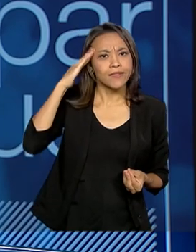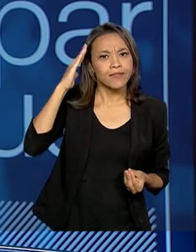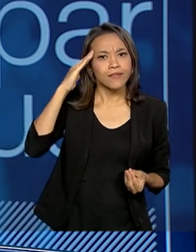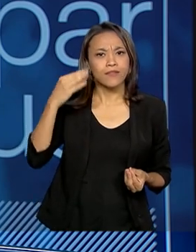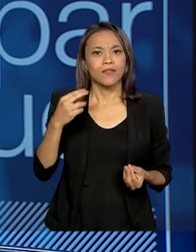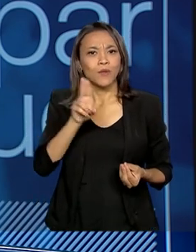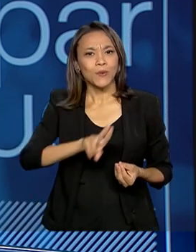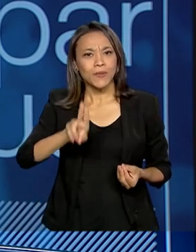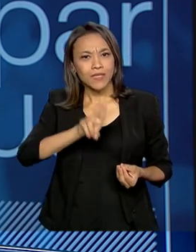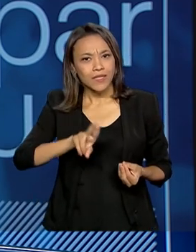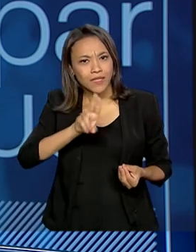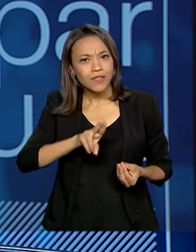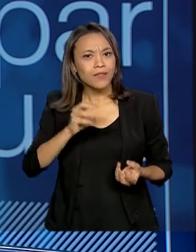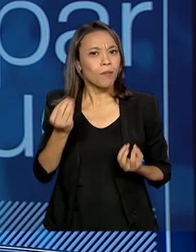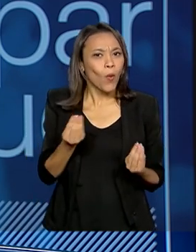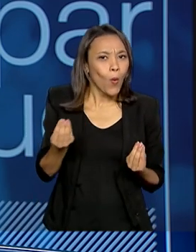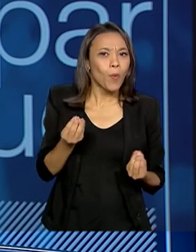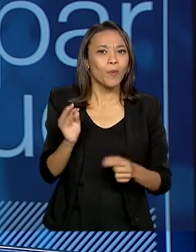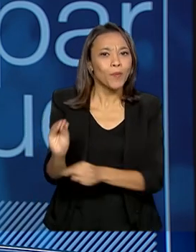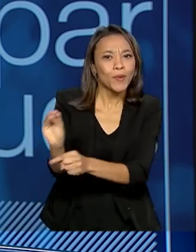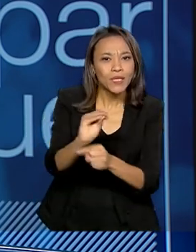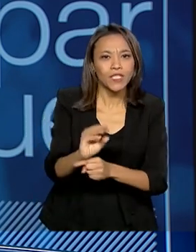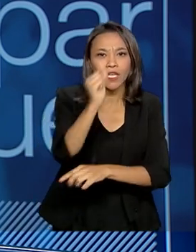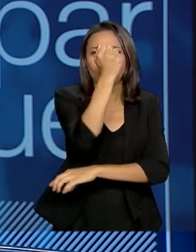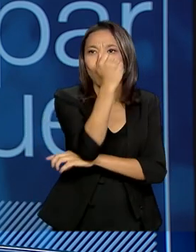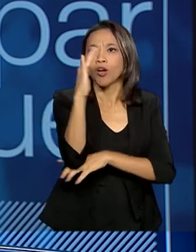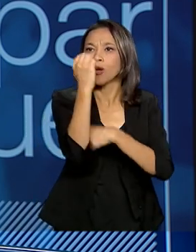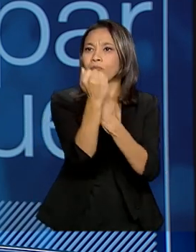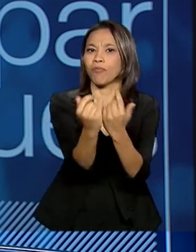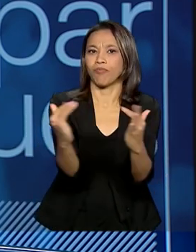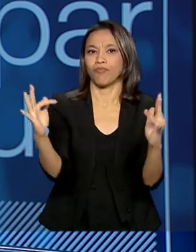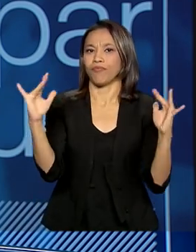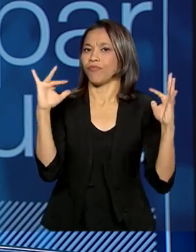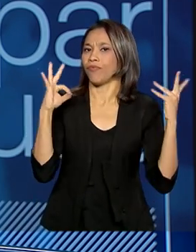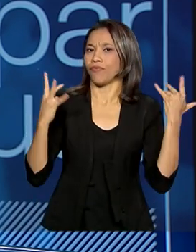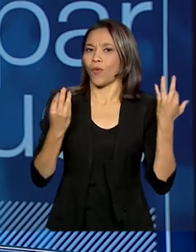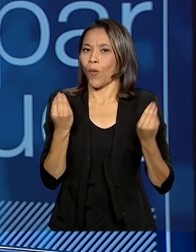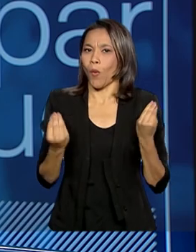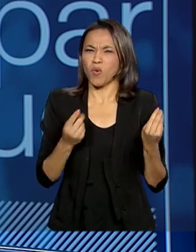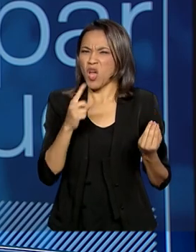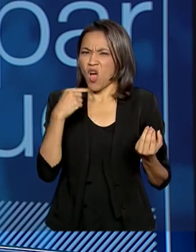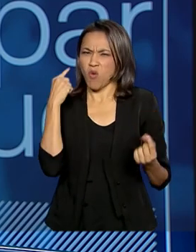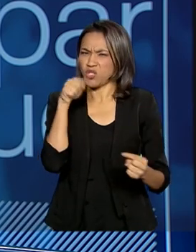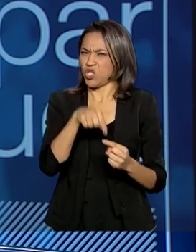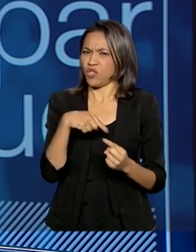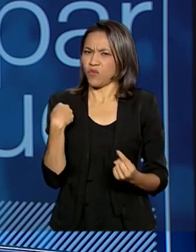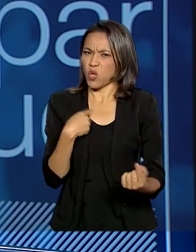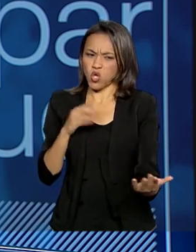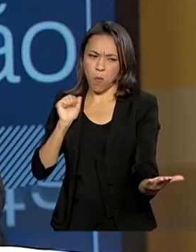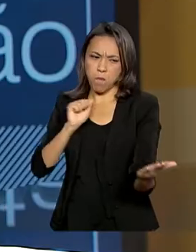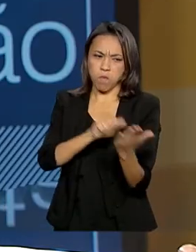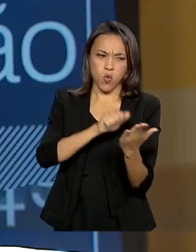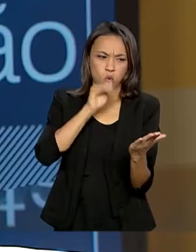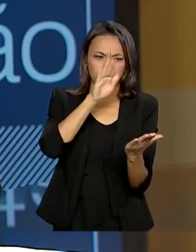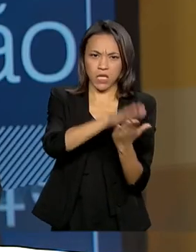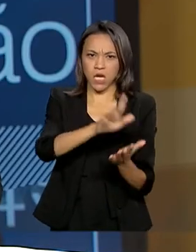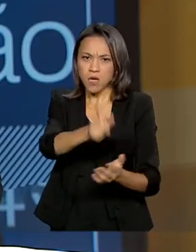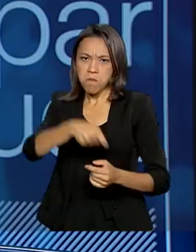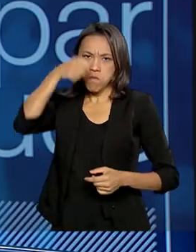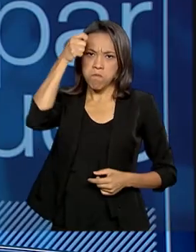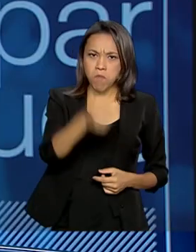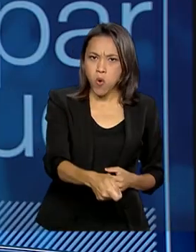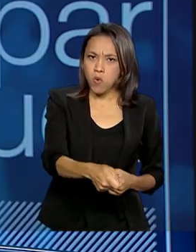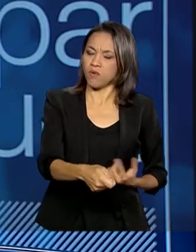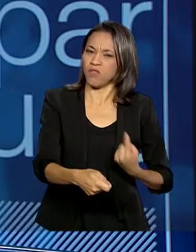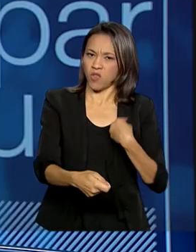forma para preservar o meio ambiente. Então, a ideia nossa não é só aplicar a monta, mas sim com Não é só punição. Só punição, não.